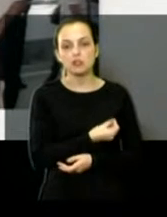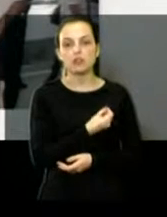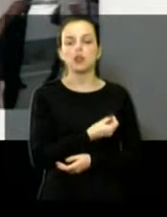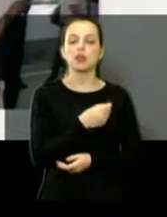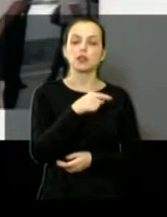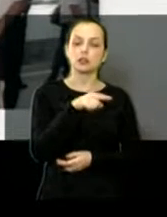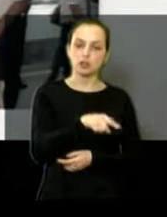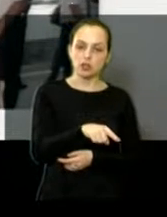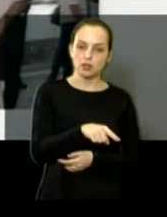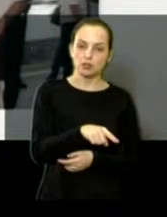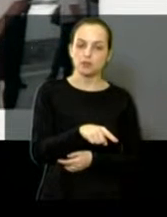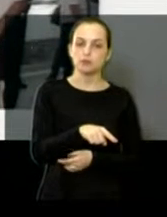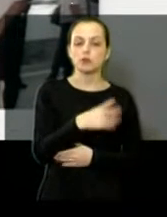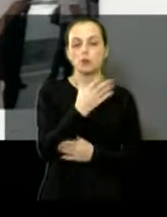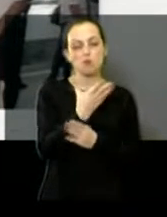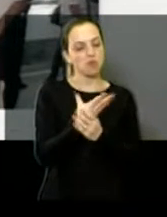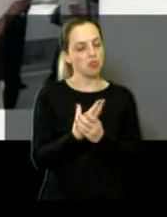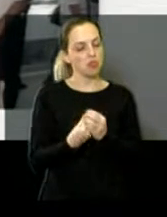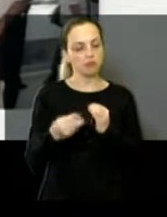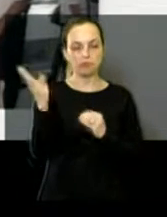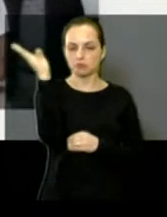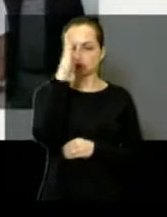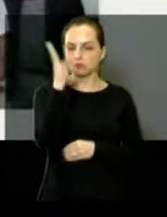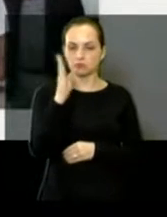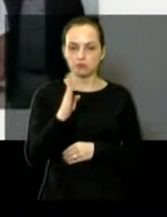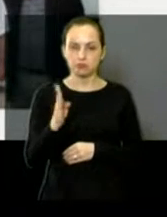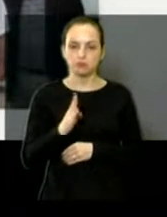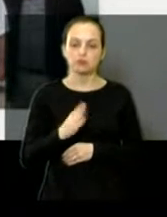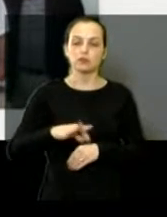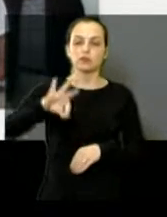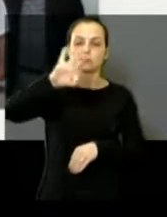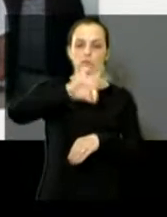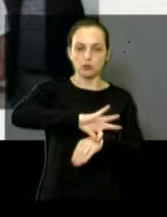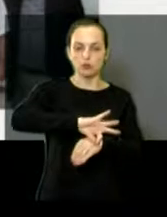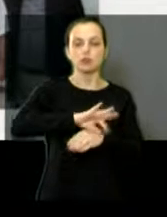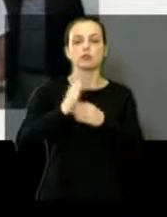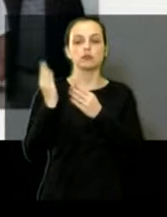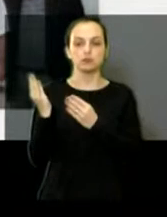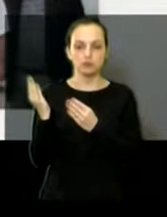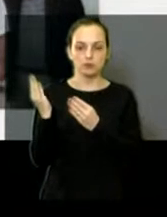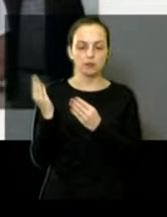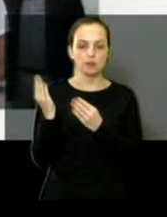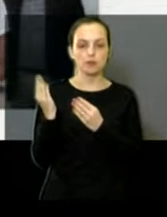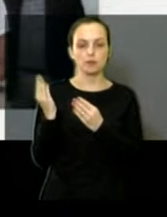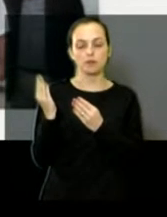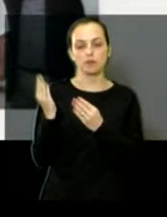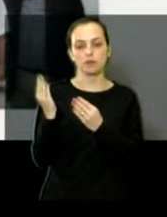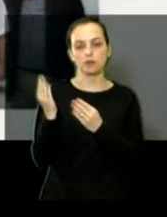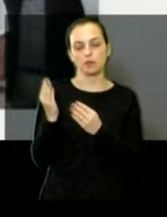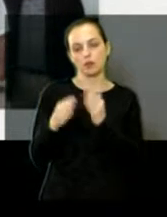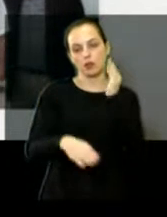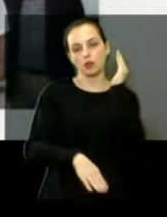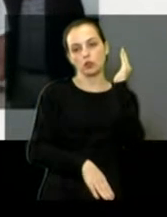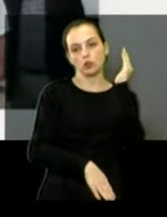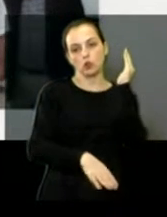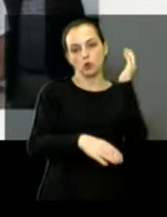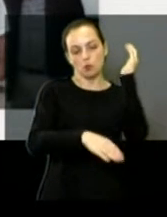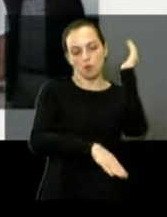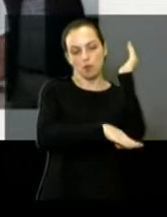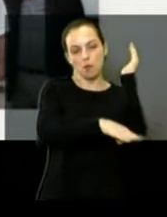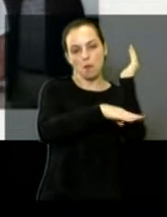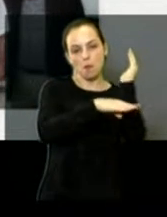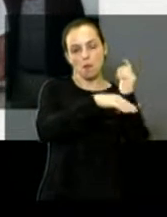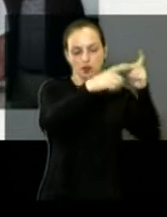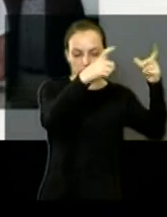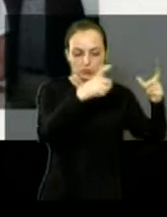Um modelo para o Brasil. O centro de hemodiálise, um prédio de 2.560